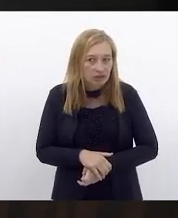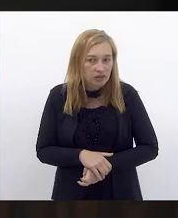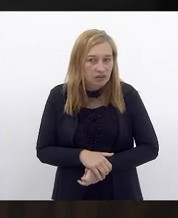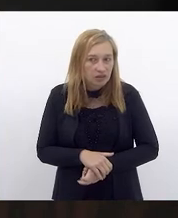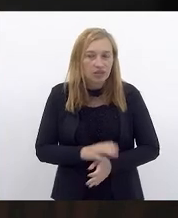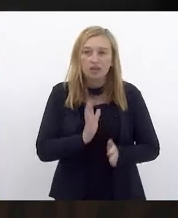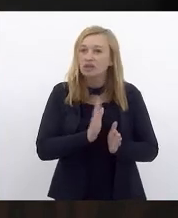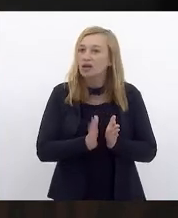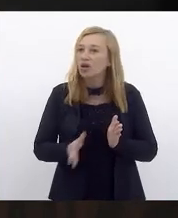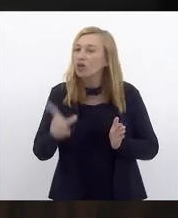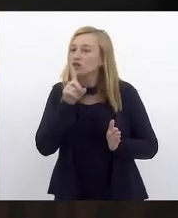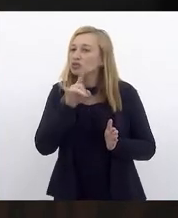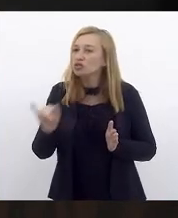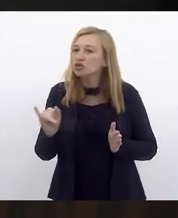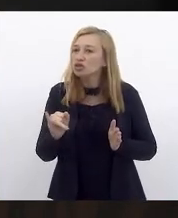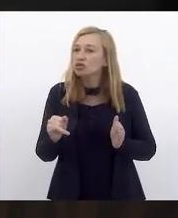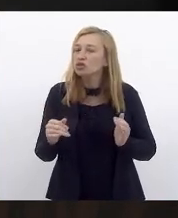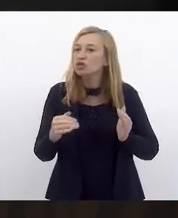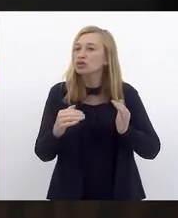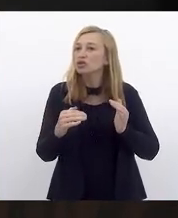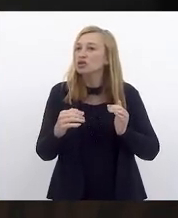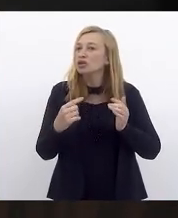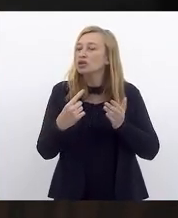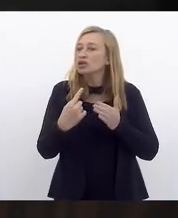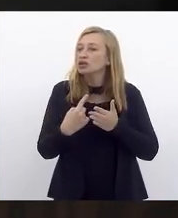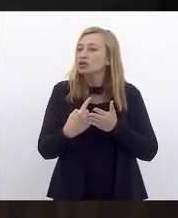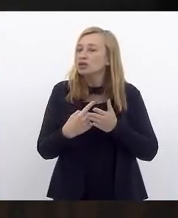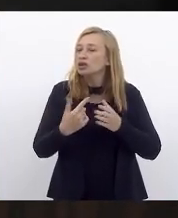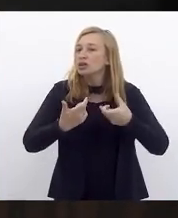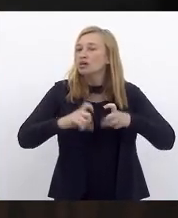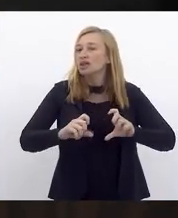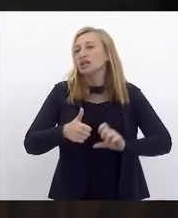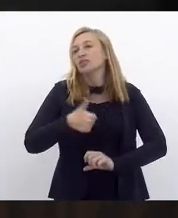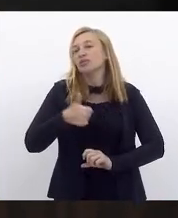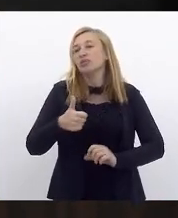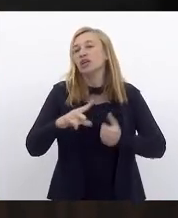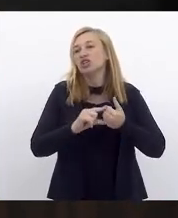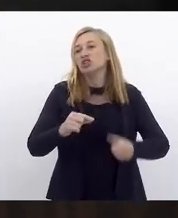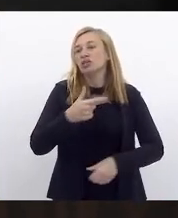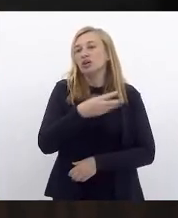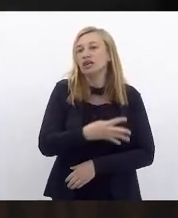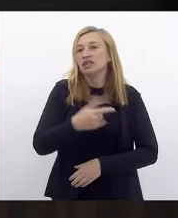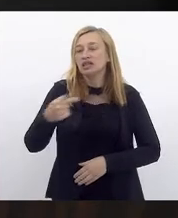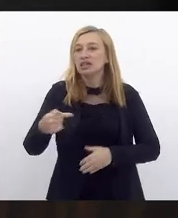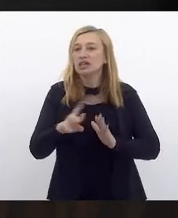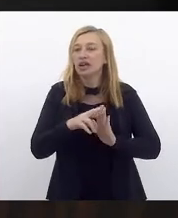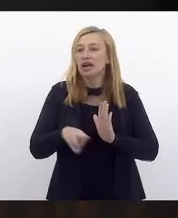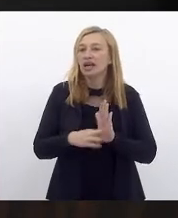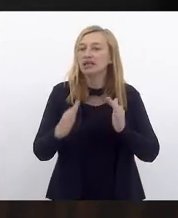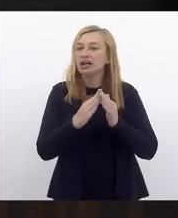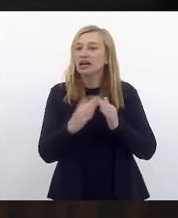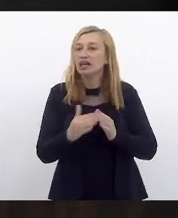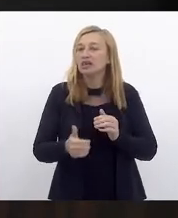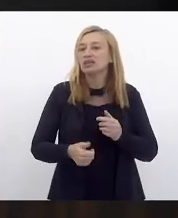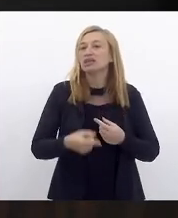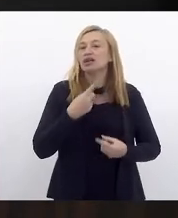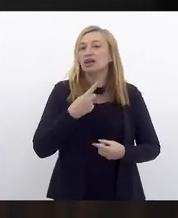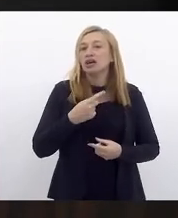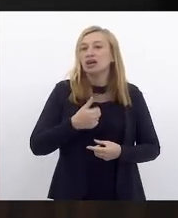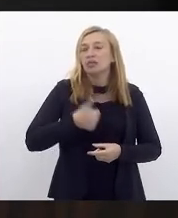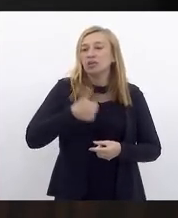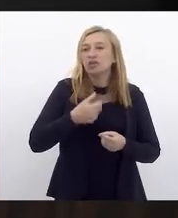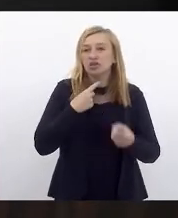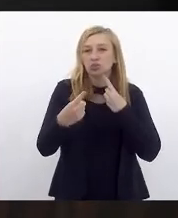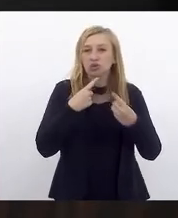Incluídos na ordem do dia, de acordo com o parágrafo 1º, artigo 47 do Regimento Interno, em tramitação ordinária, em primeira